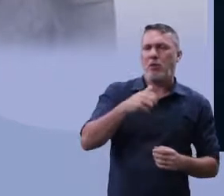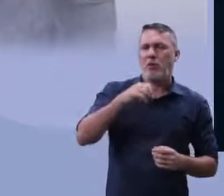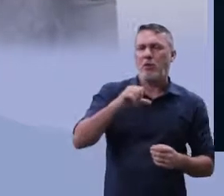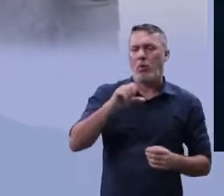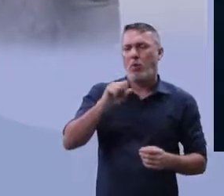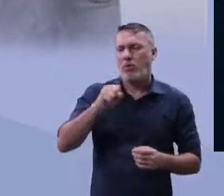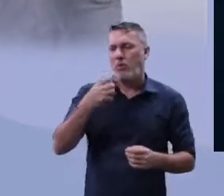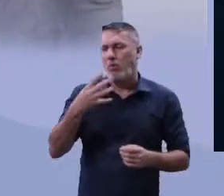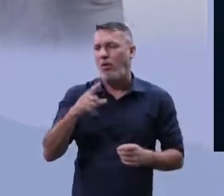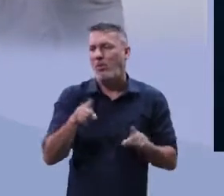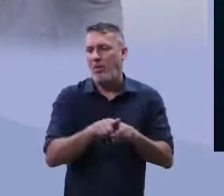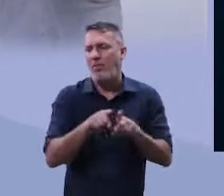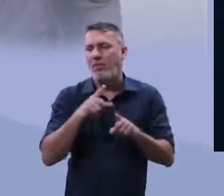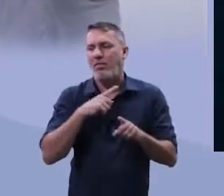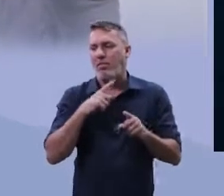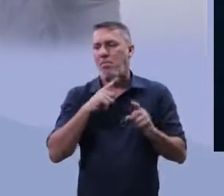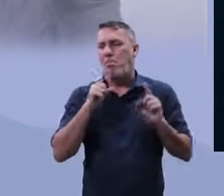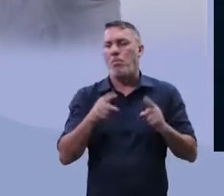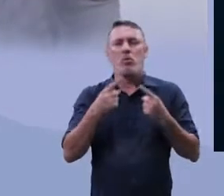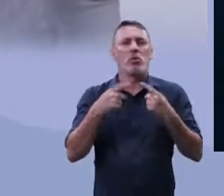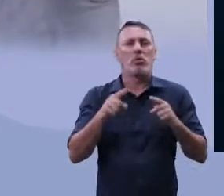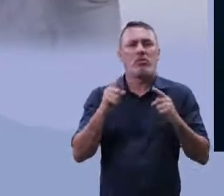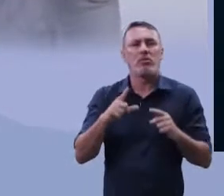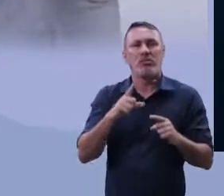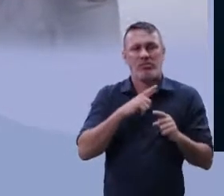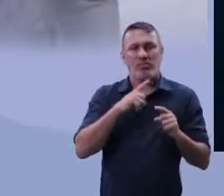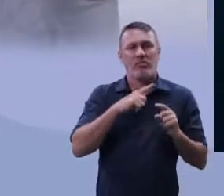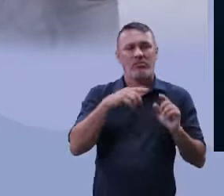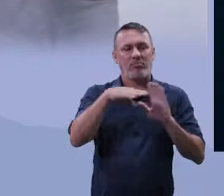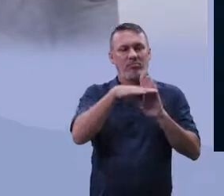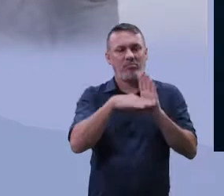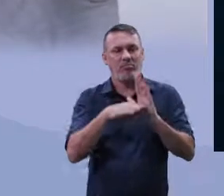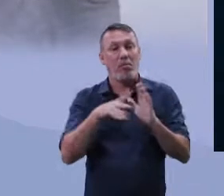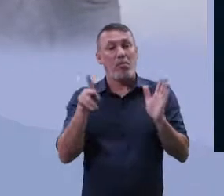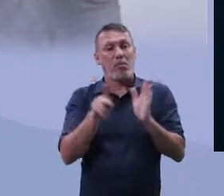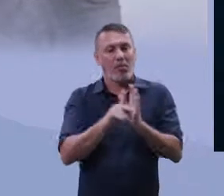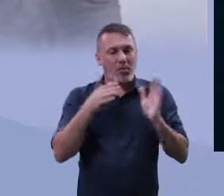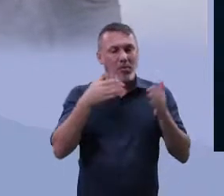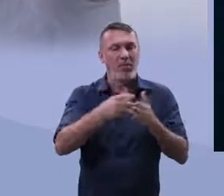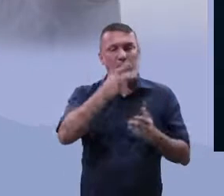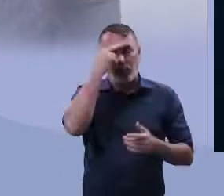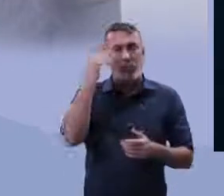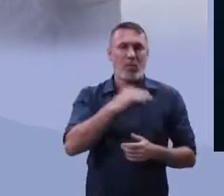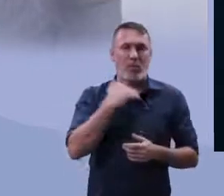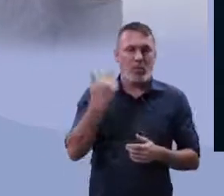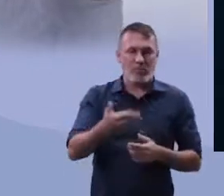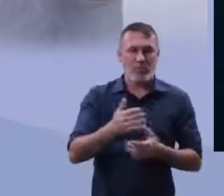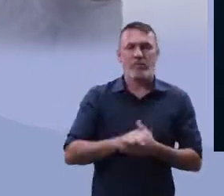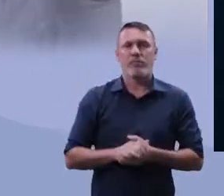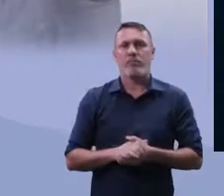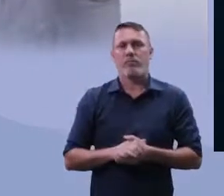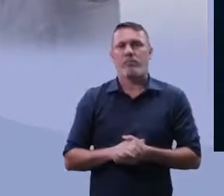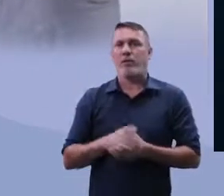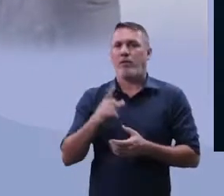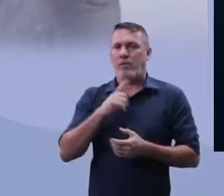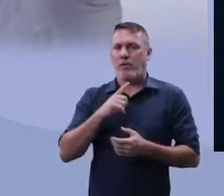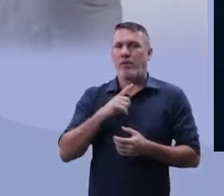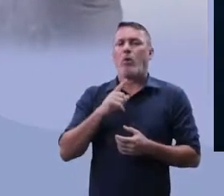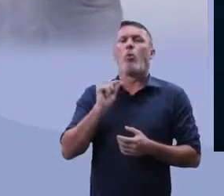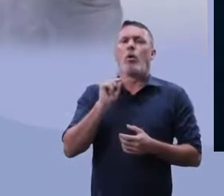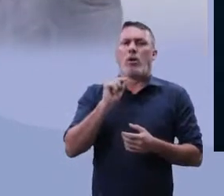para 85, no LP Under a Blood Red Sky. Então, o U2, com o seu